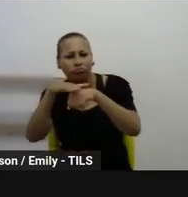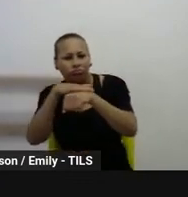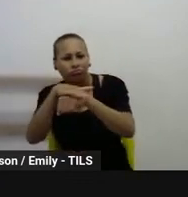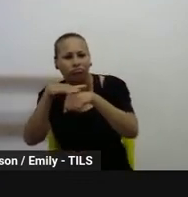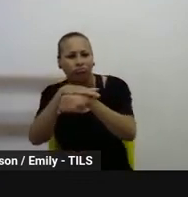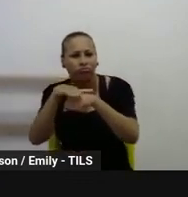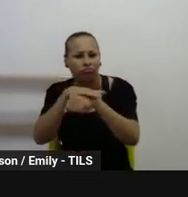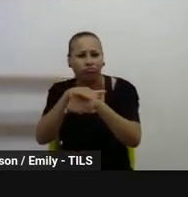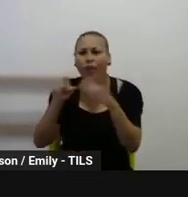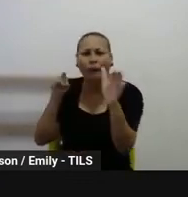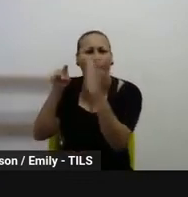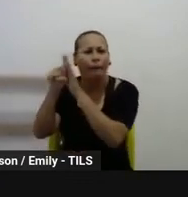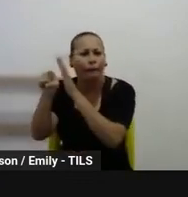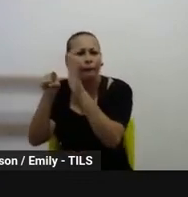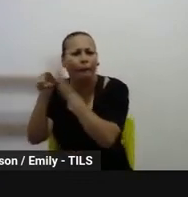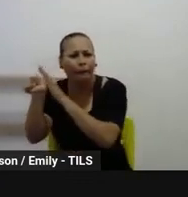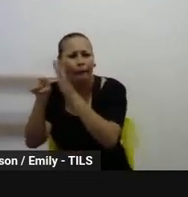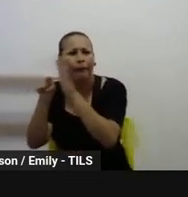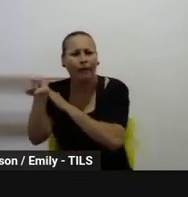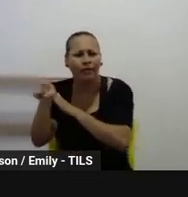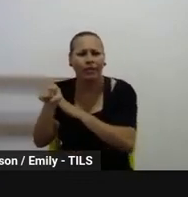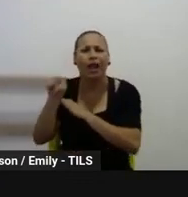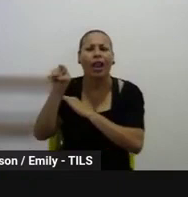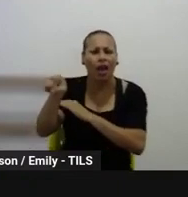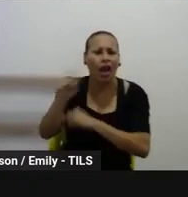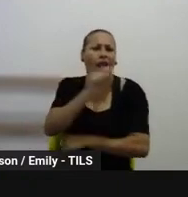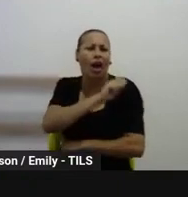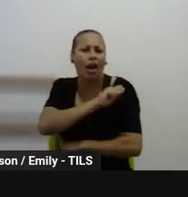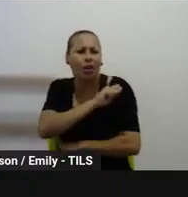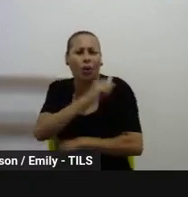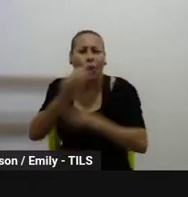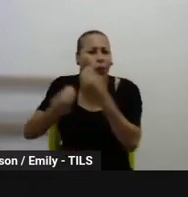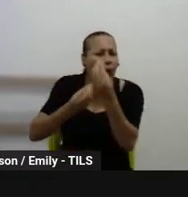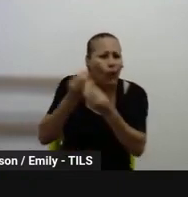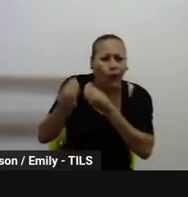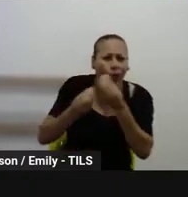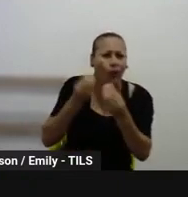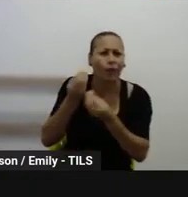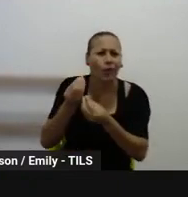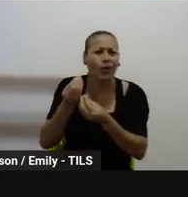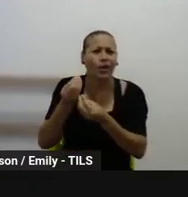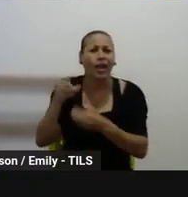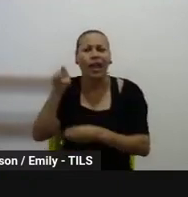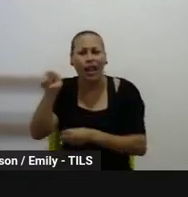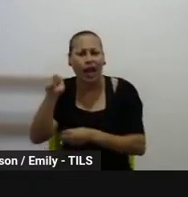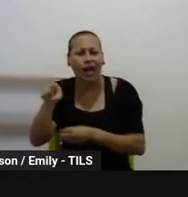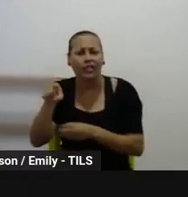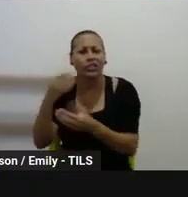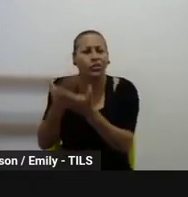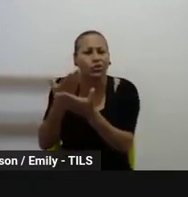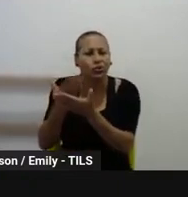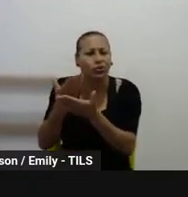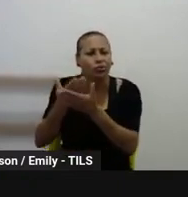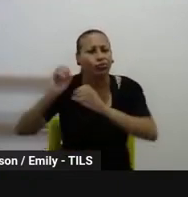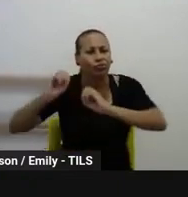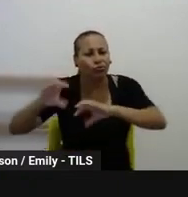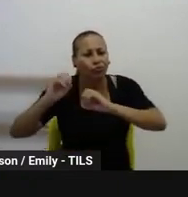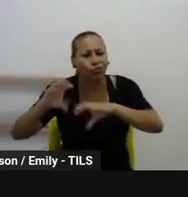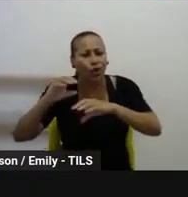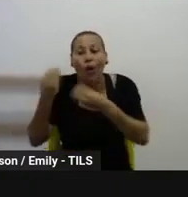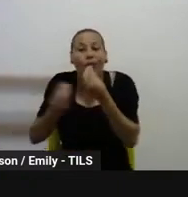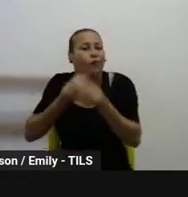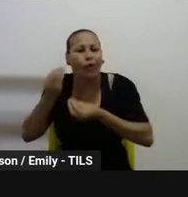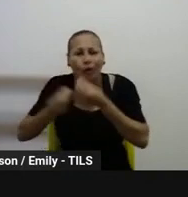procurando algumas informações, né, registrando essas informações em relação a como foi o desenvolvimento desse estudante durante o ano letivo,